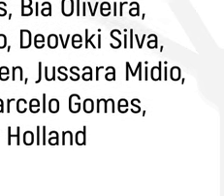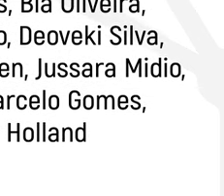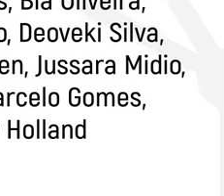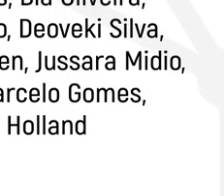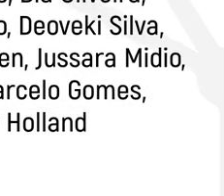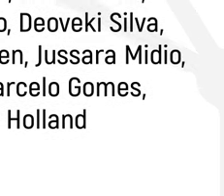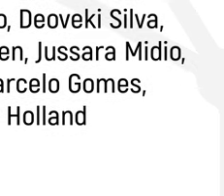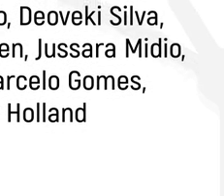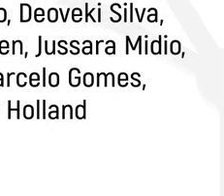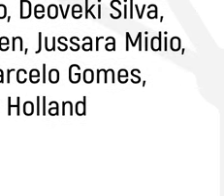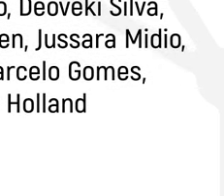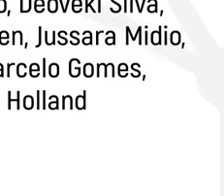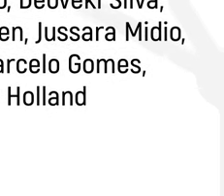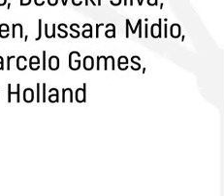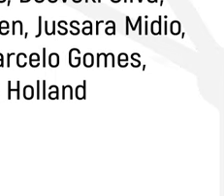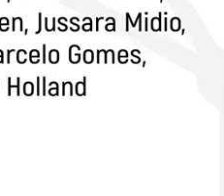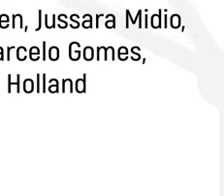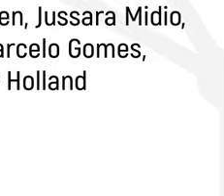tchau